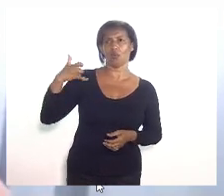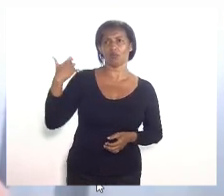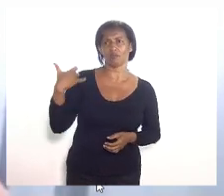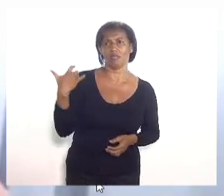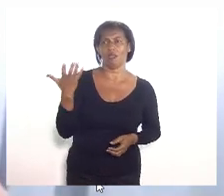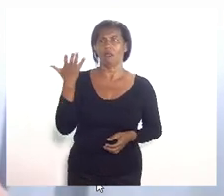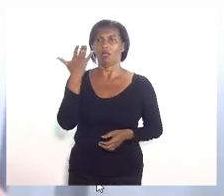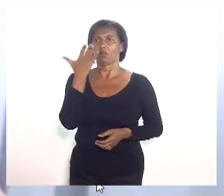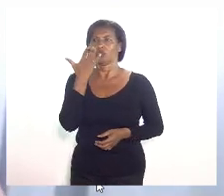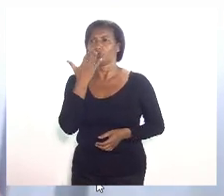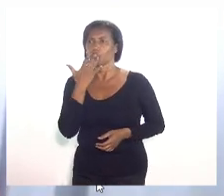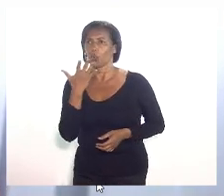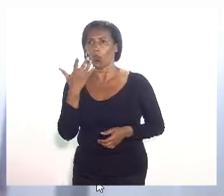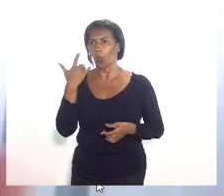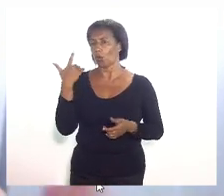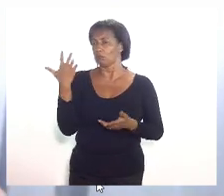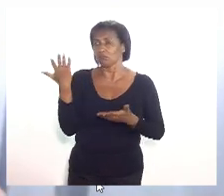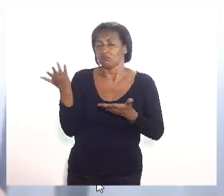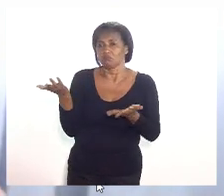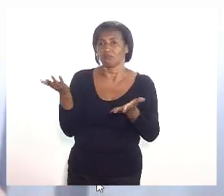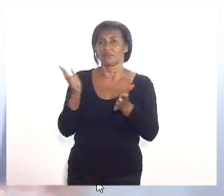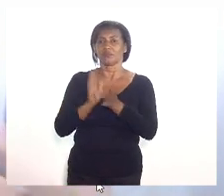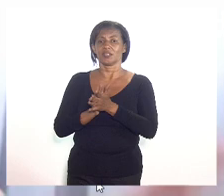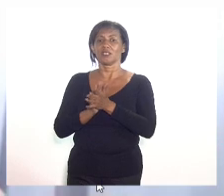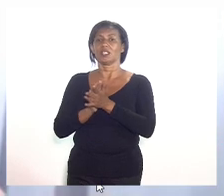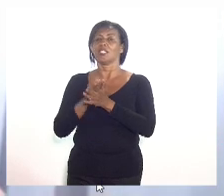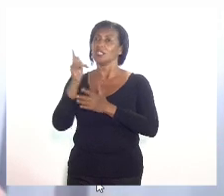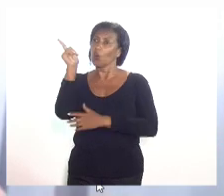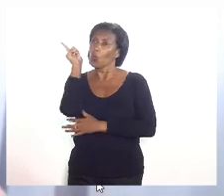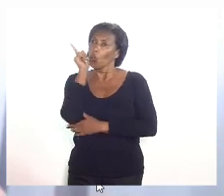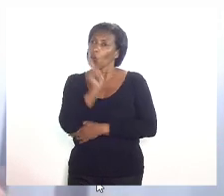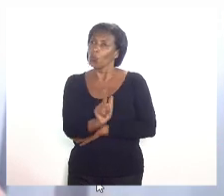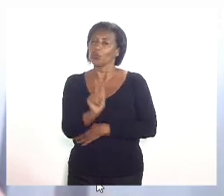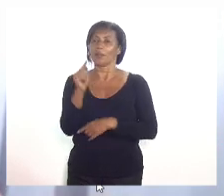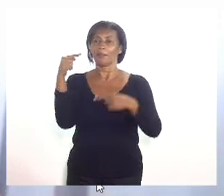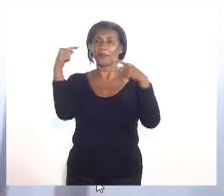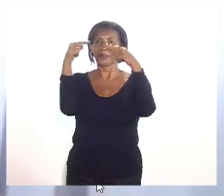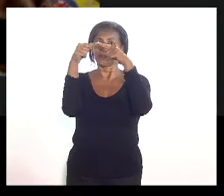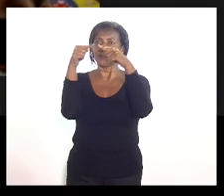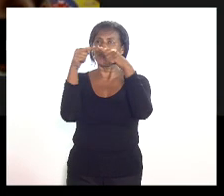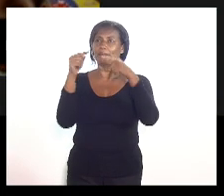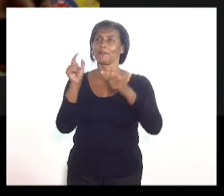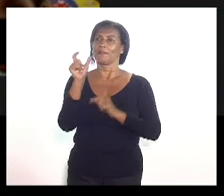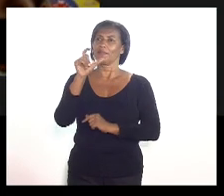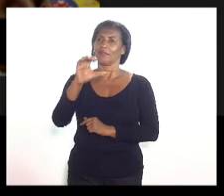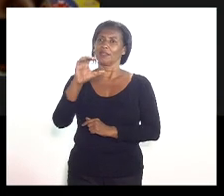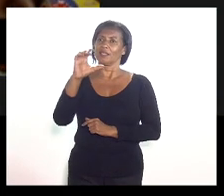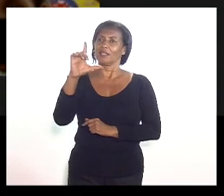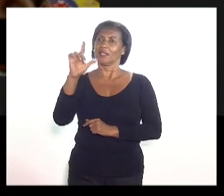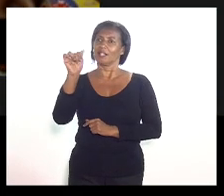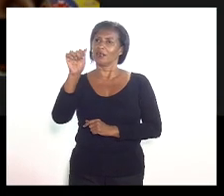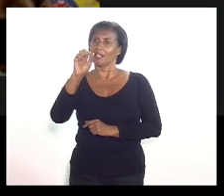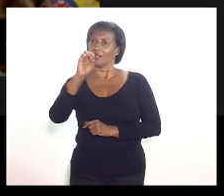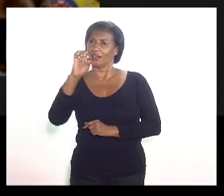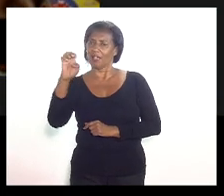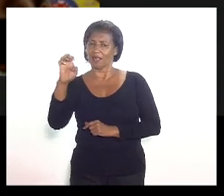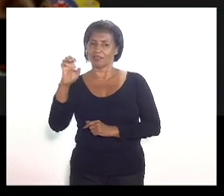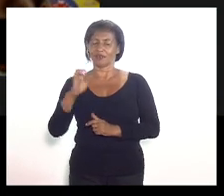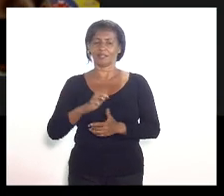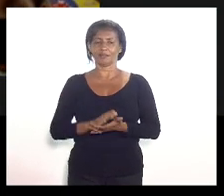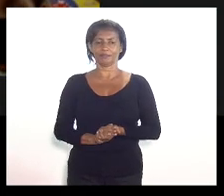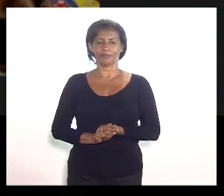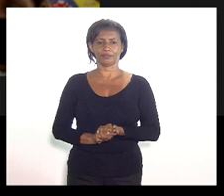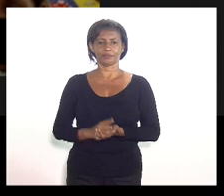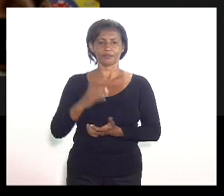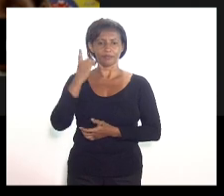seja a renda, me parece que alcança independente da classe. Deputado Valdeck Carneiro.